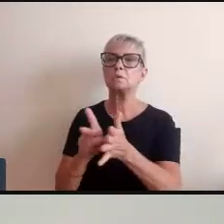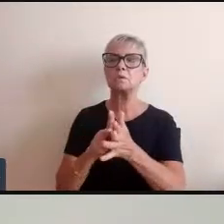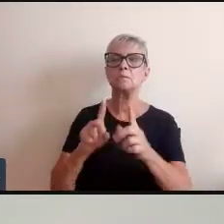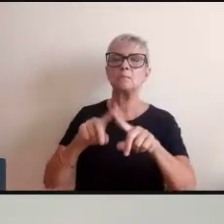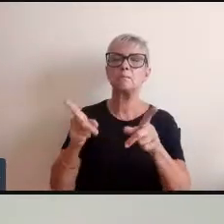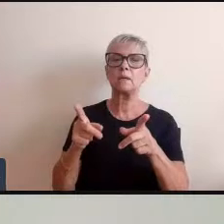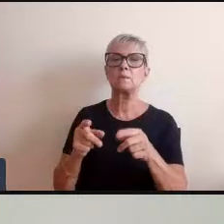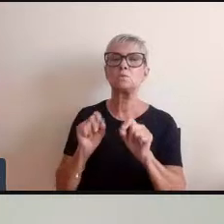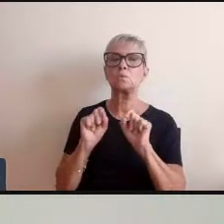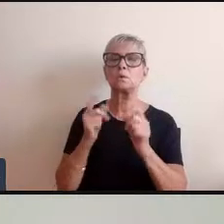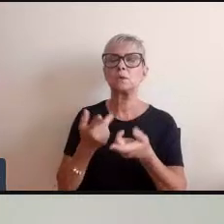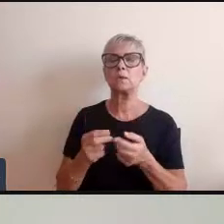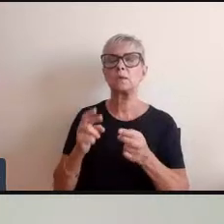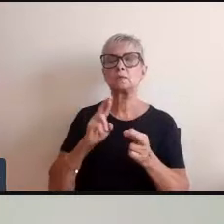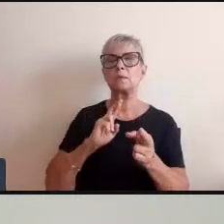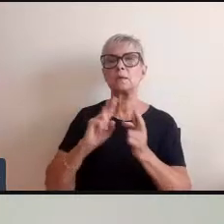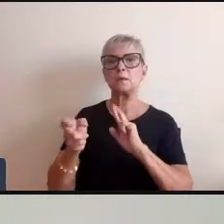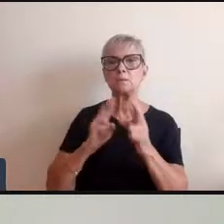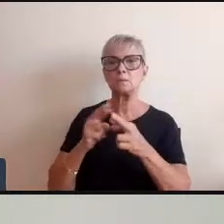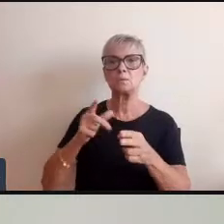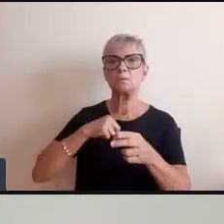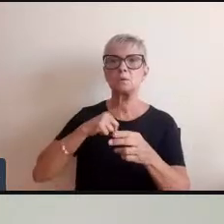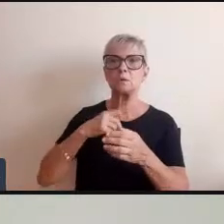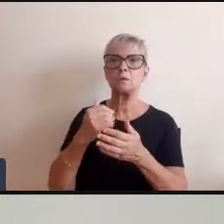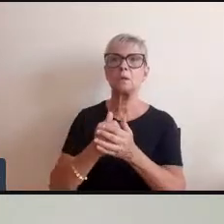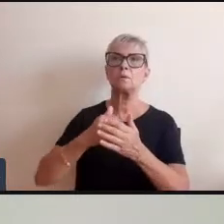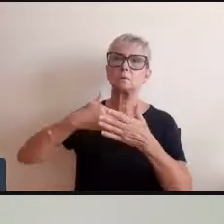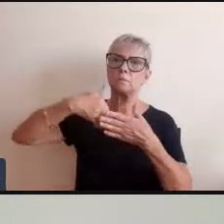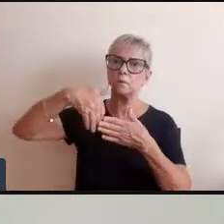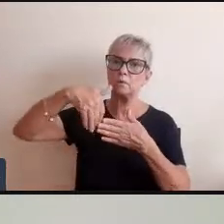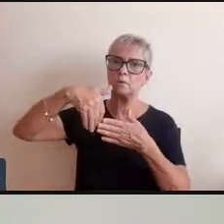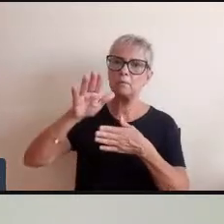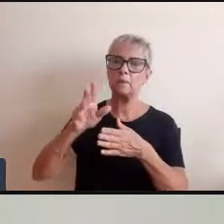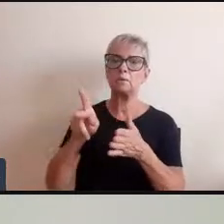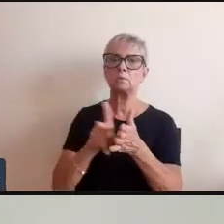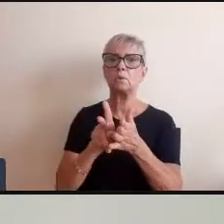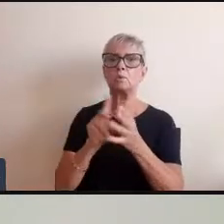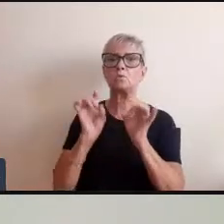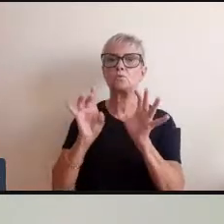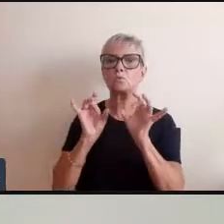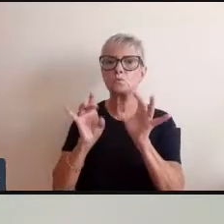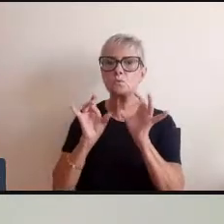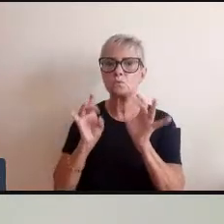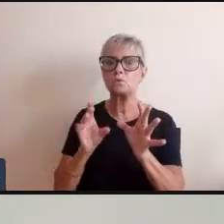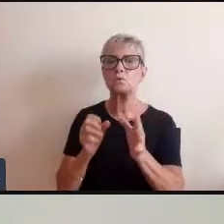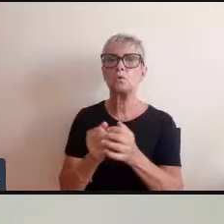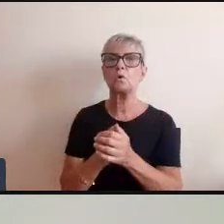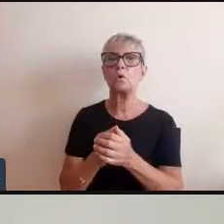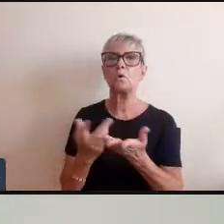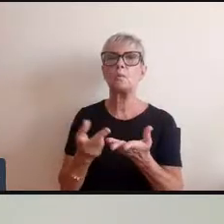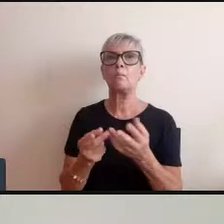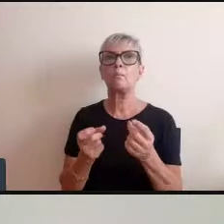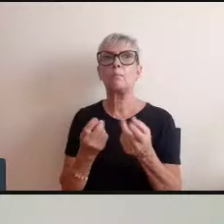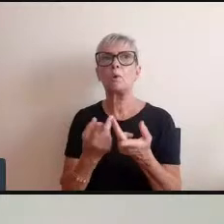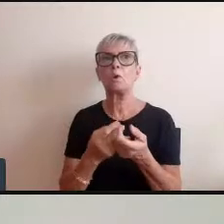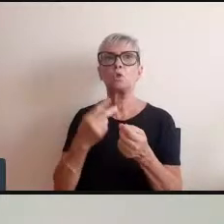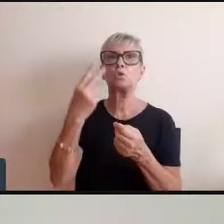um prolongamento tenha uma duração que ela não seja uma relação de dois três dias ou de dois três meses